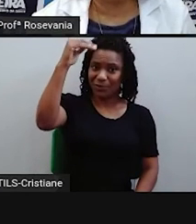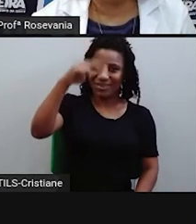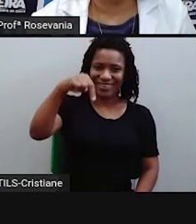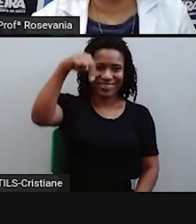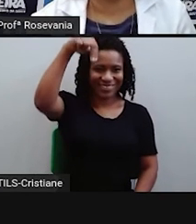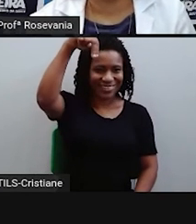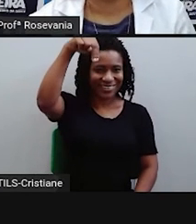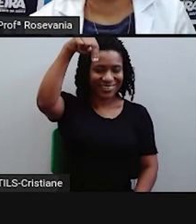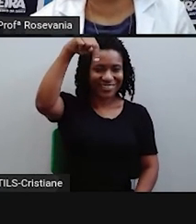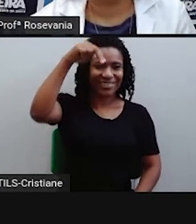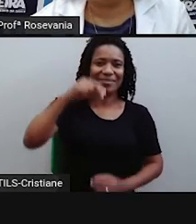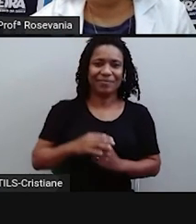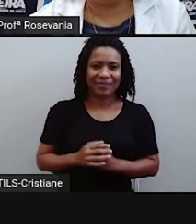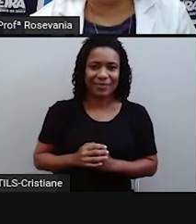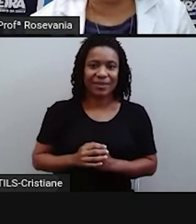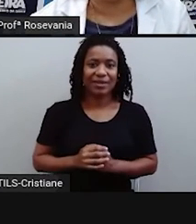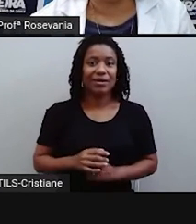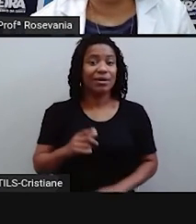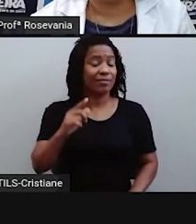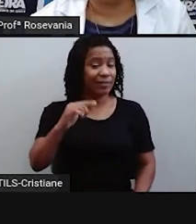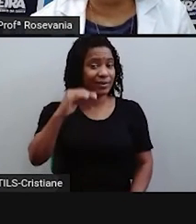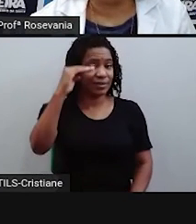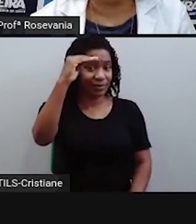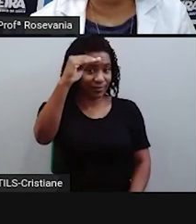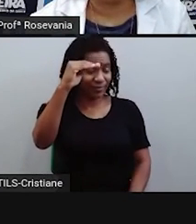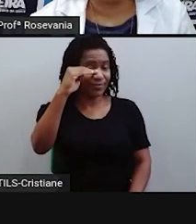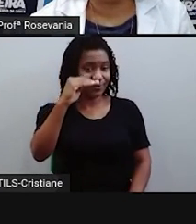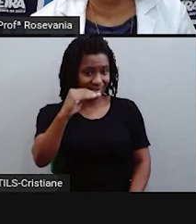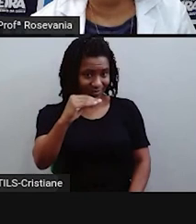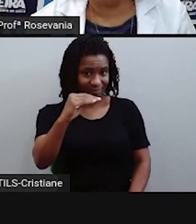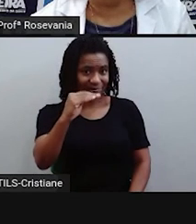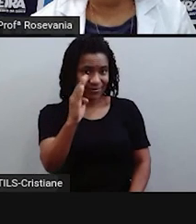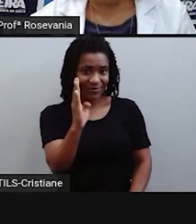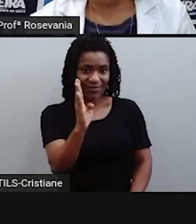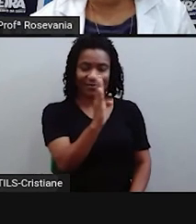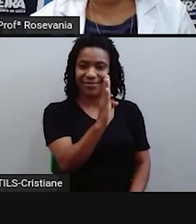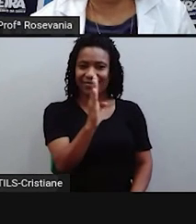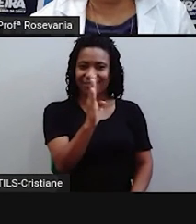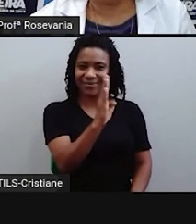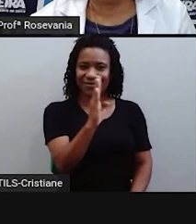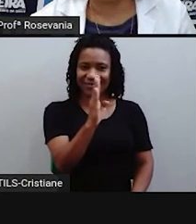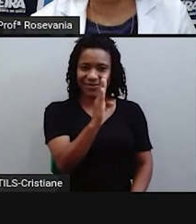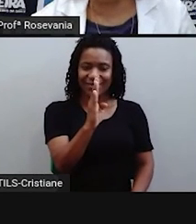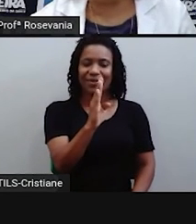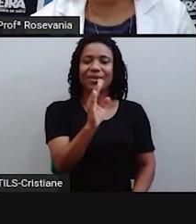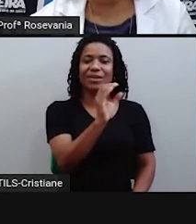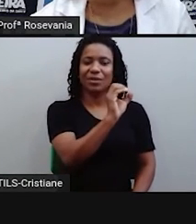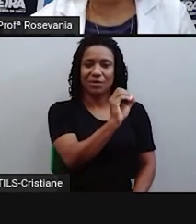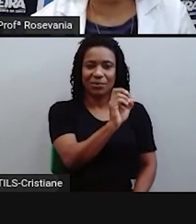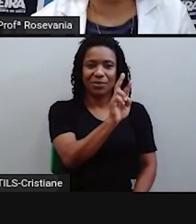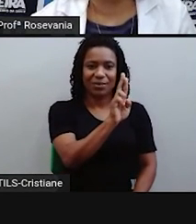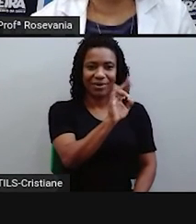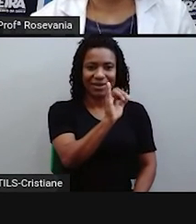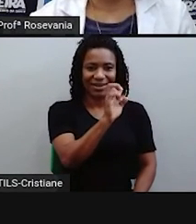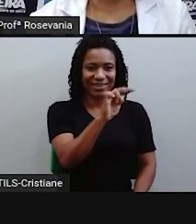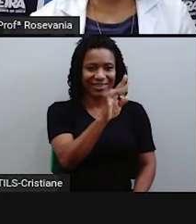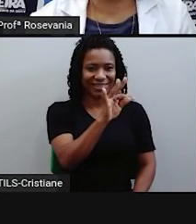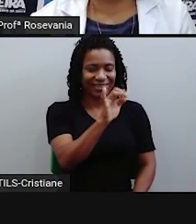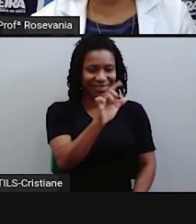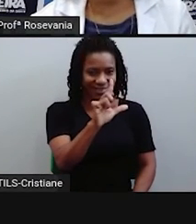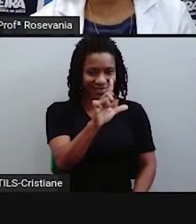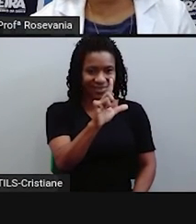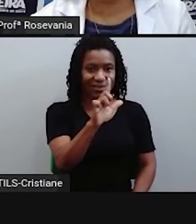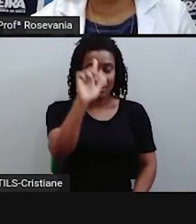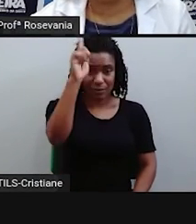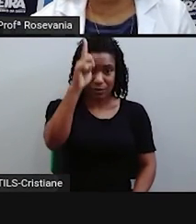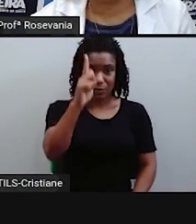que eu estou no hemisfério oriental, porque eu estou, ó, à direita de Grenoíte e